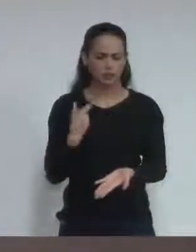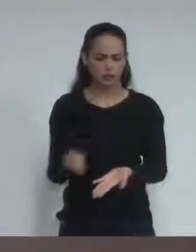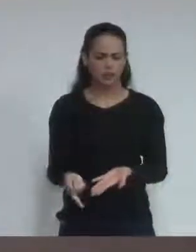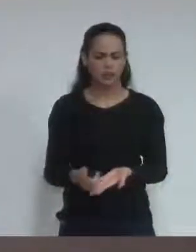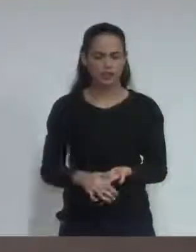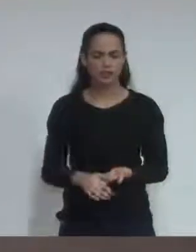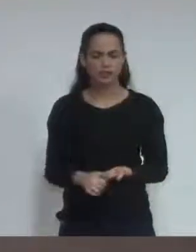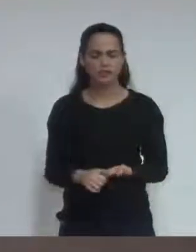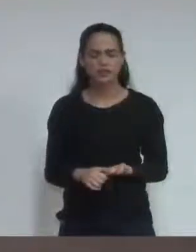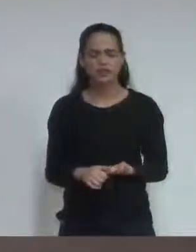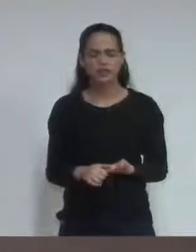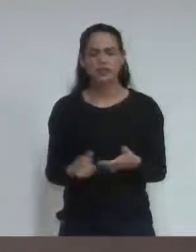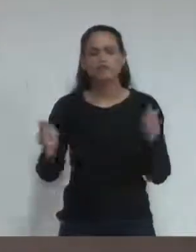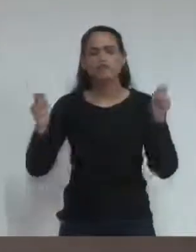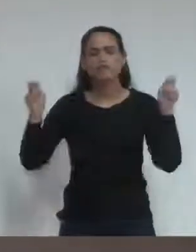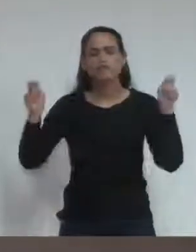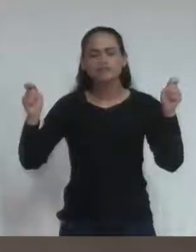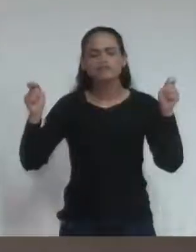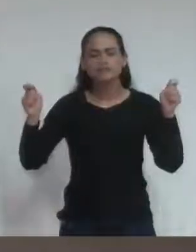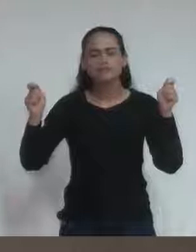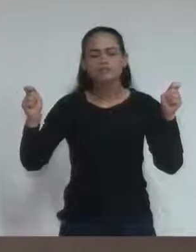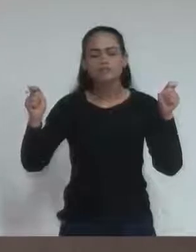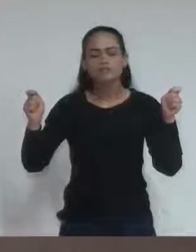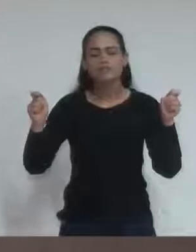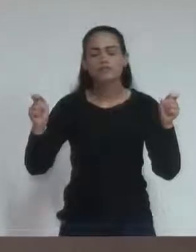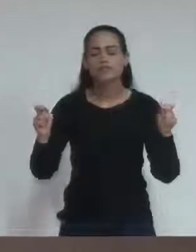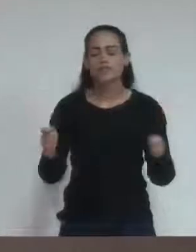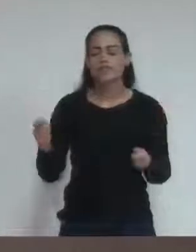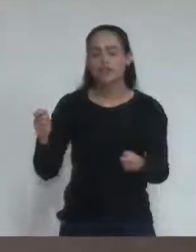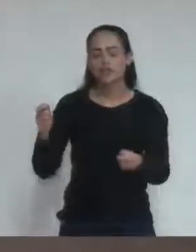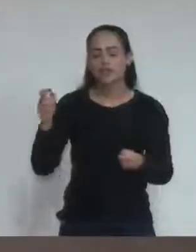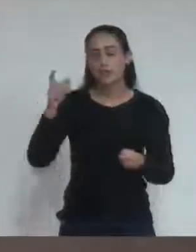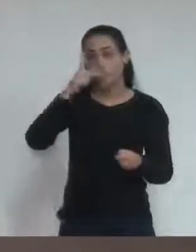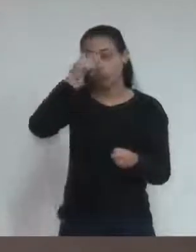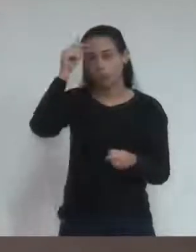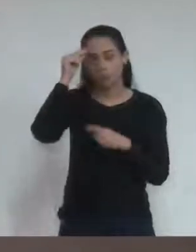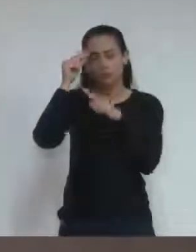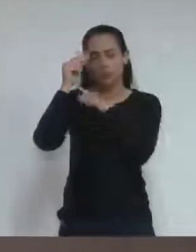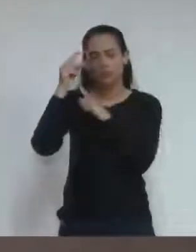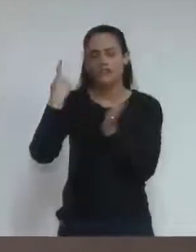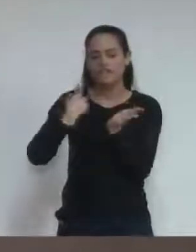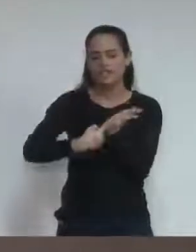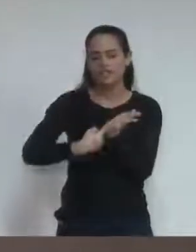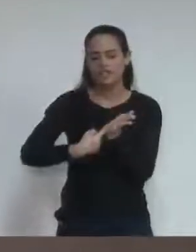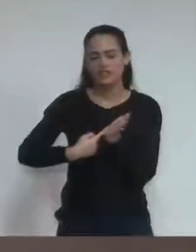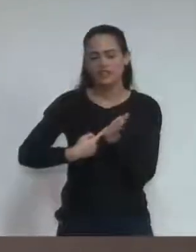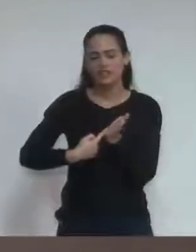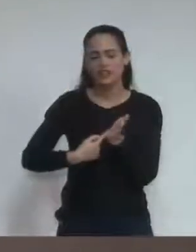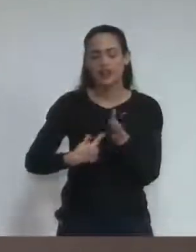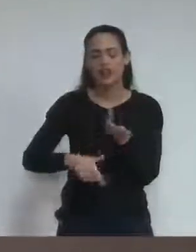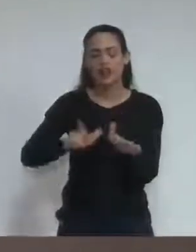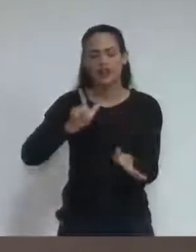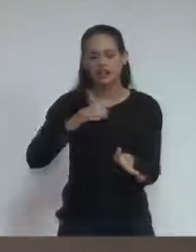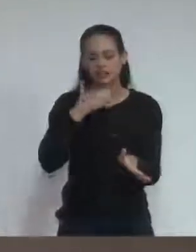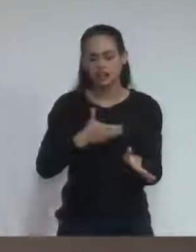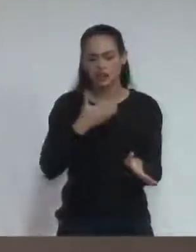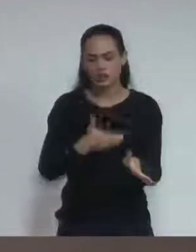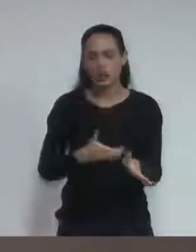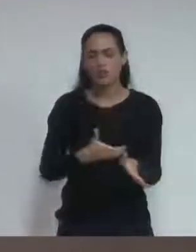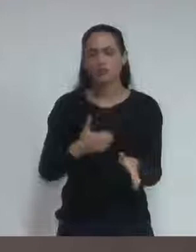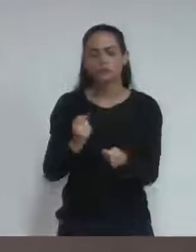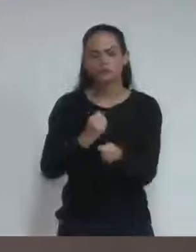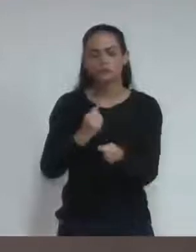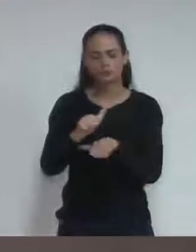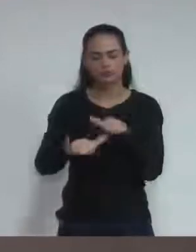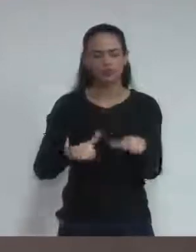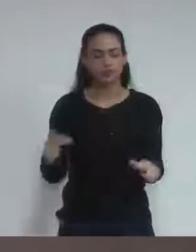curiosamente o Executivo disse que vai reformar até o final do ano. Nós ficamos felizes, sim. Mas o governo municipal, ele precisa